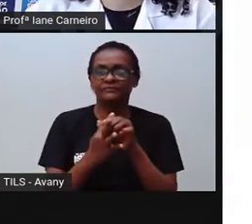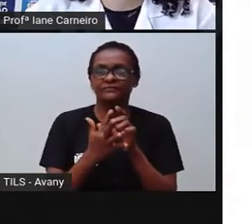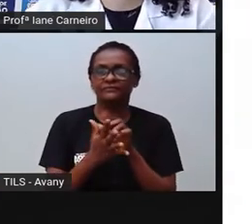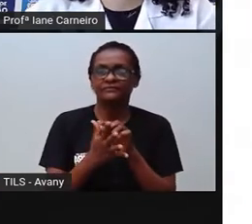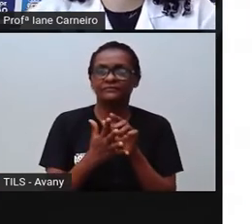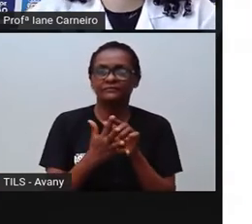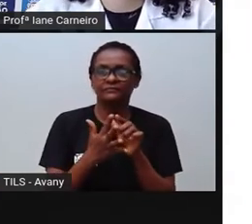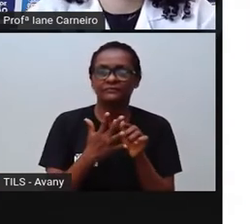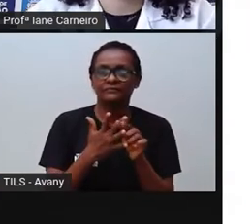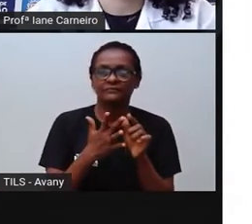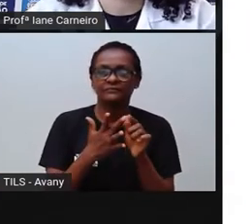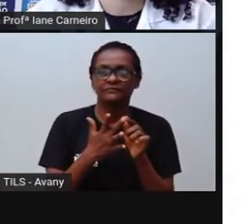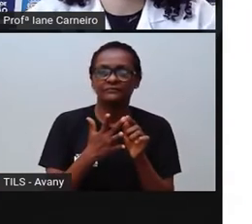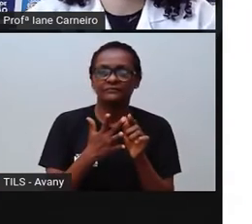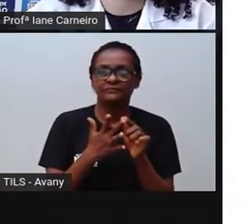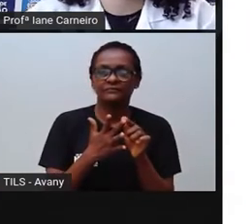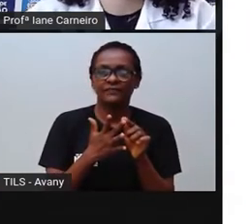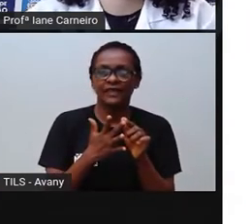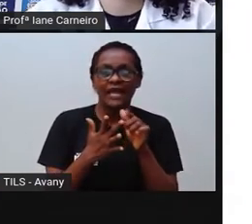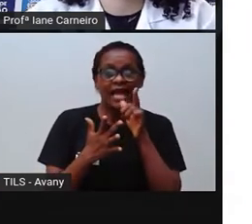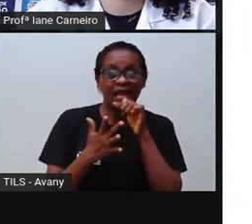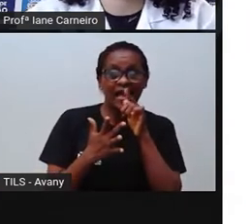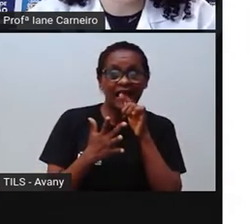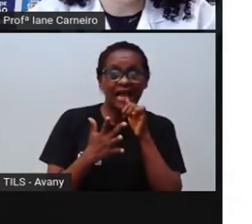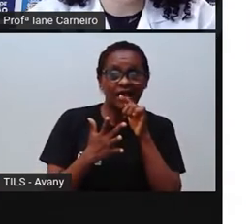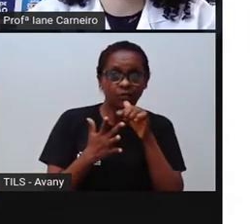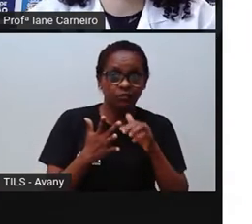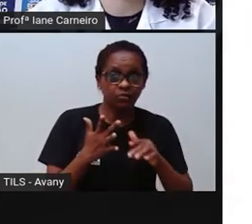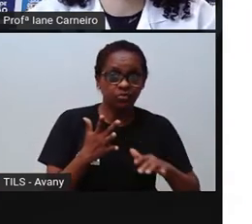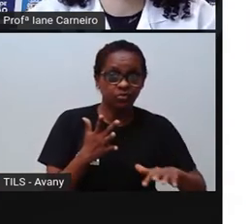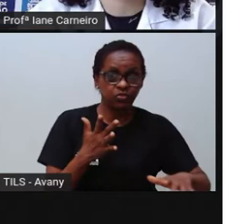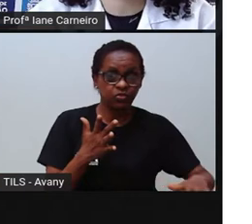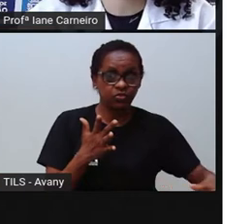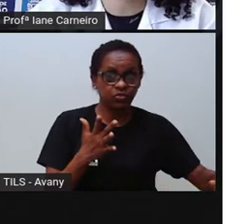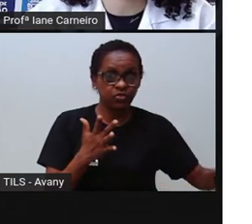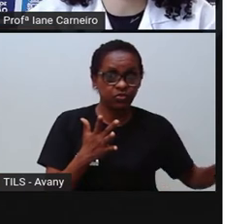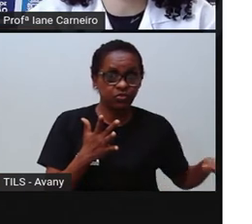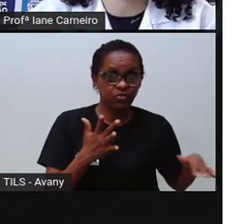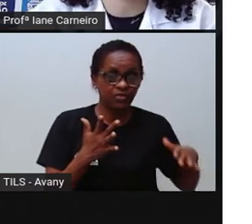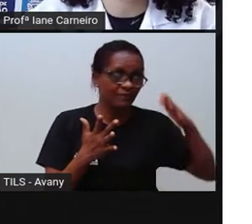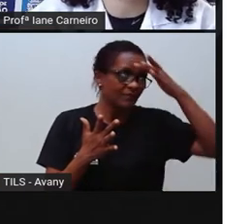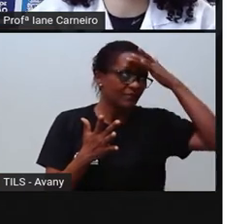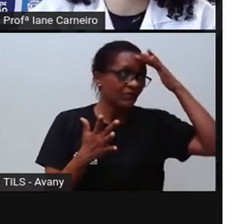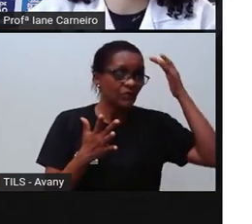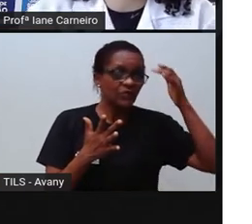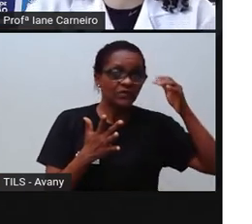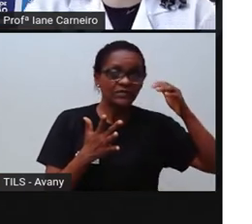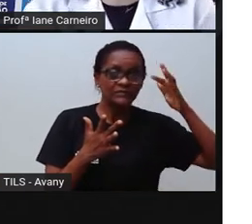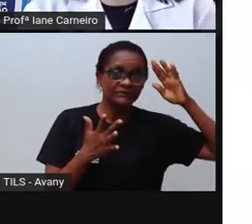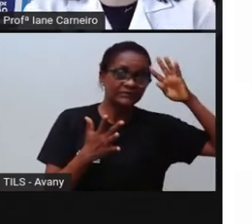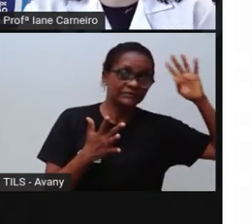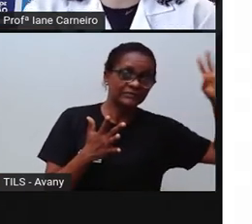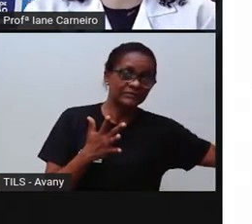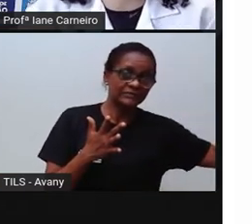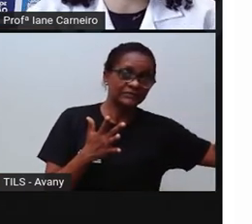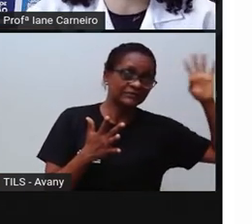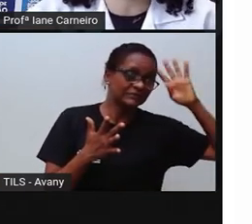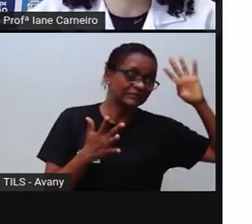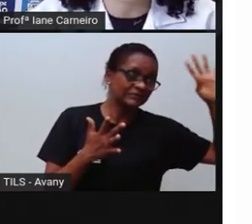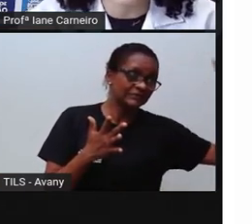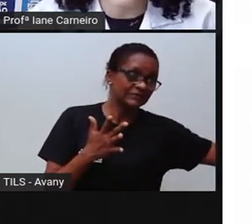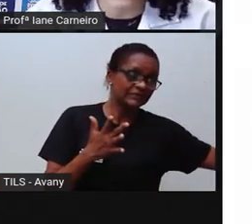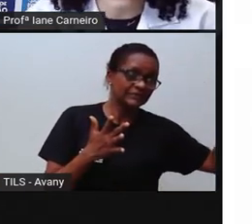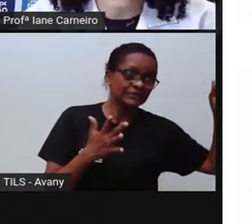Outra situação, ó, piso molhado, né? O que será que pode acontecer quando um piso,